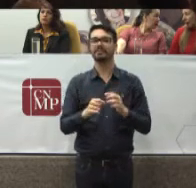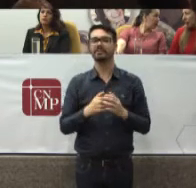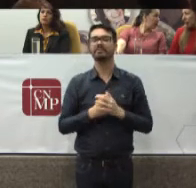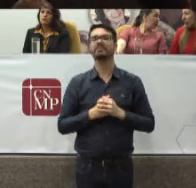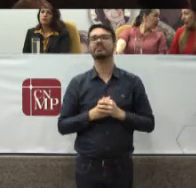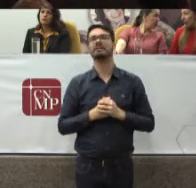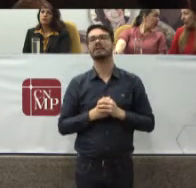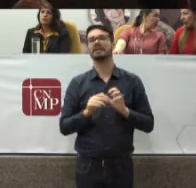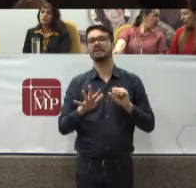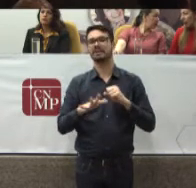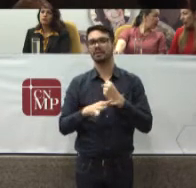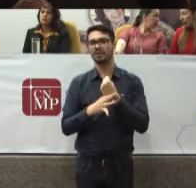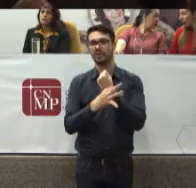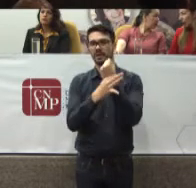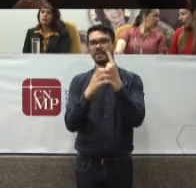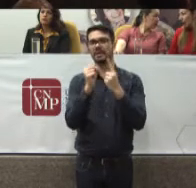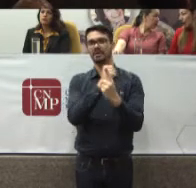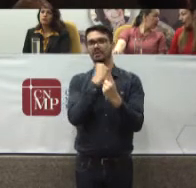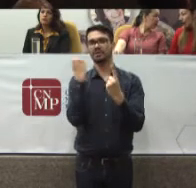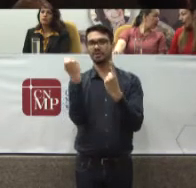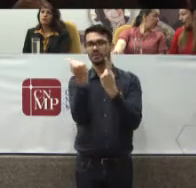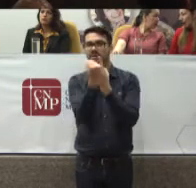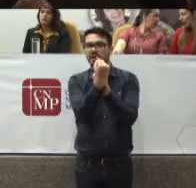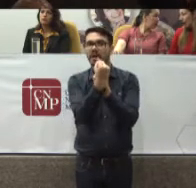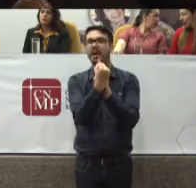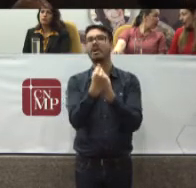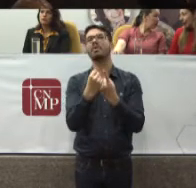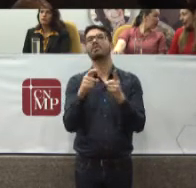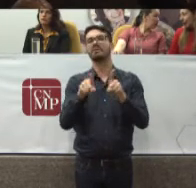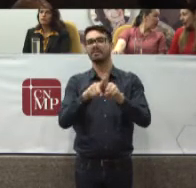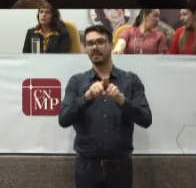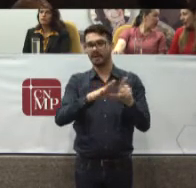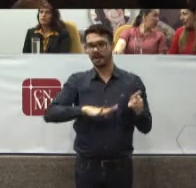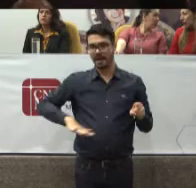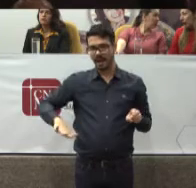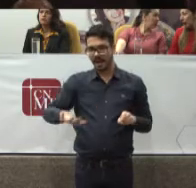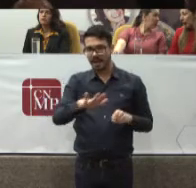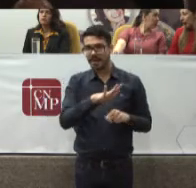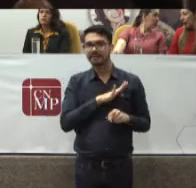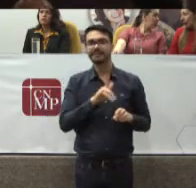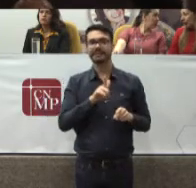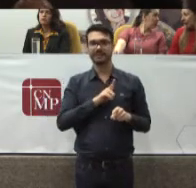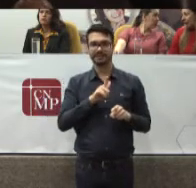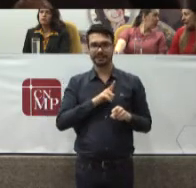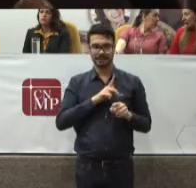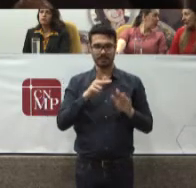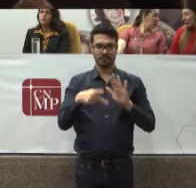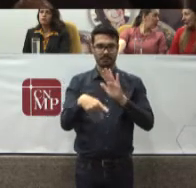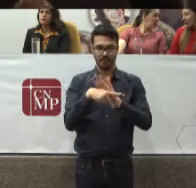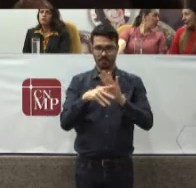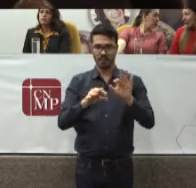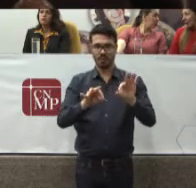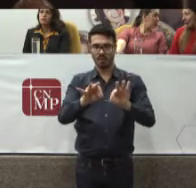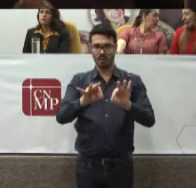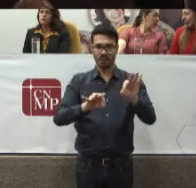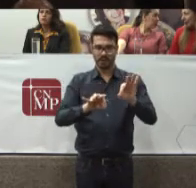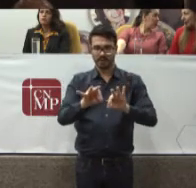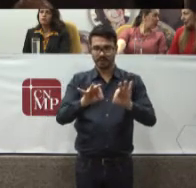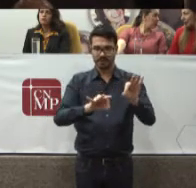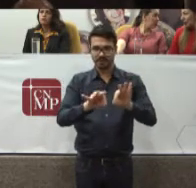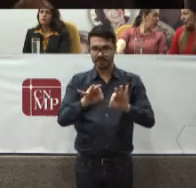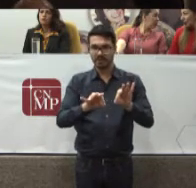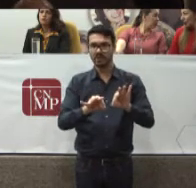Seguridade Social Com a sessão Da saúde E aí nós Temos toda A organização Do sistema De saúde